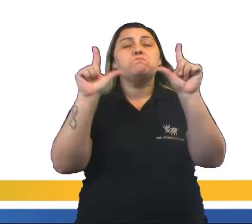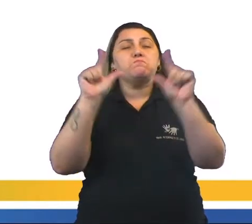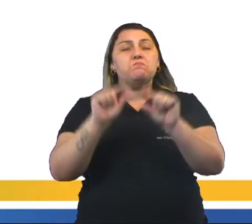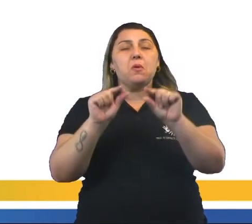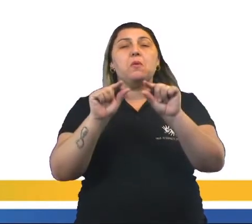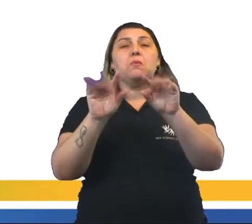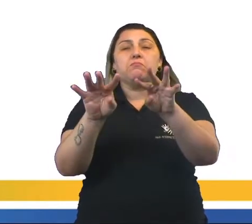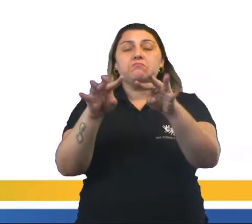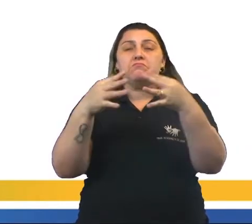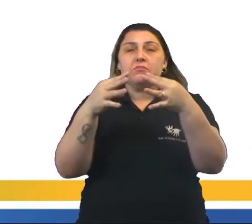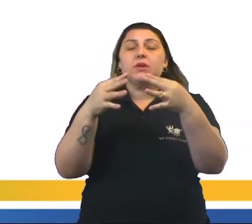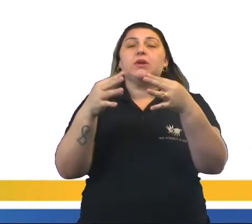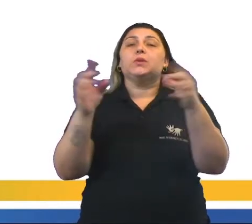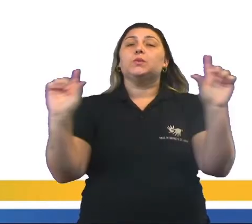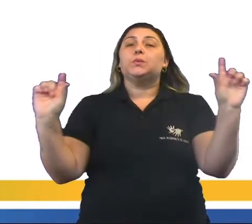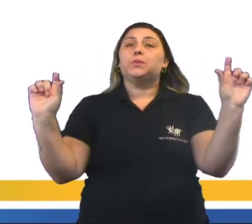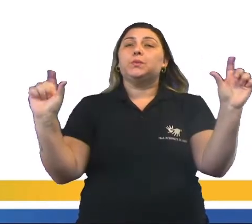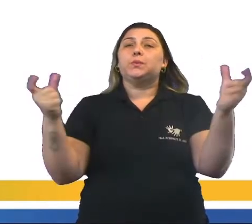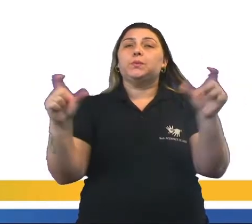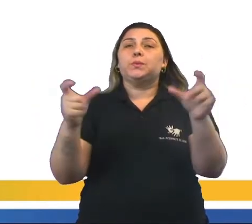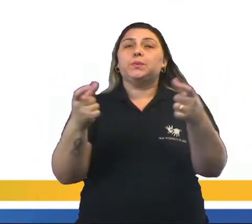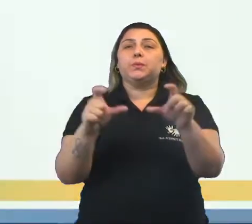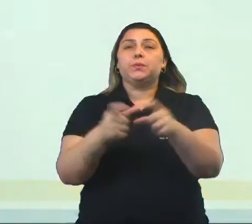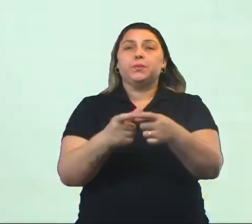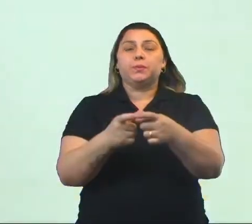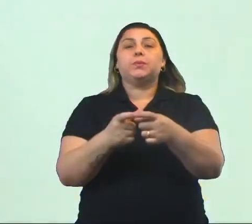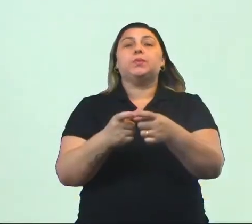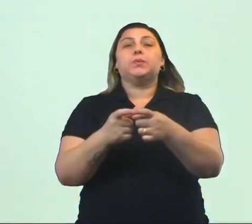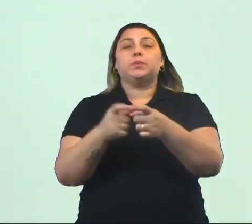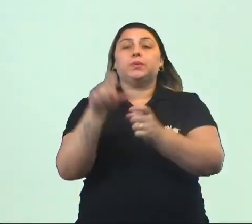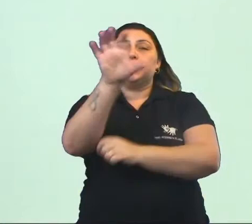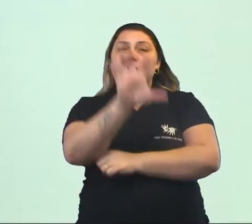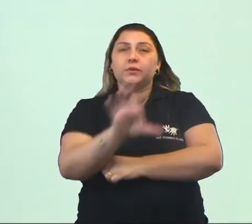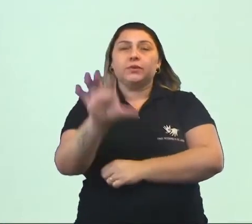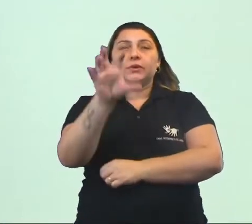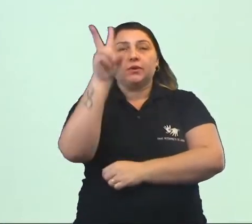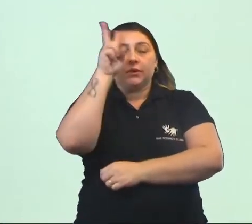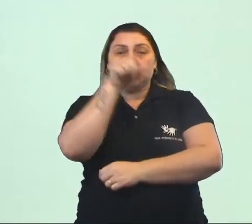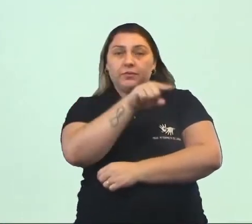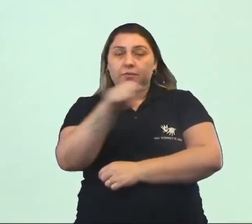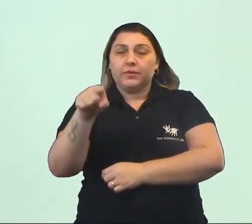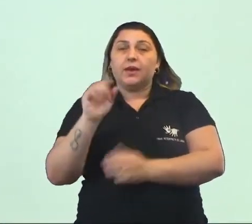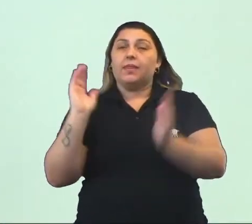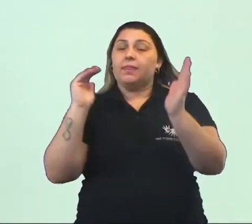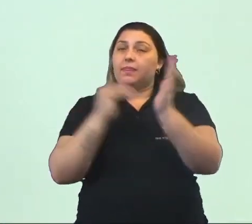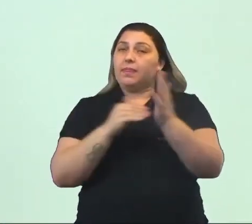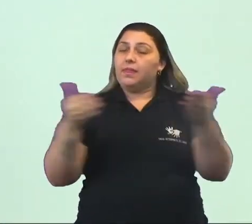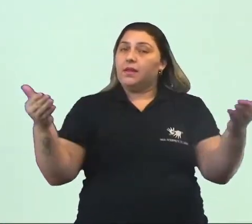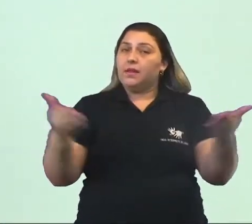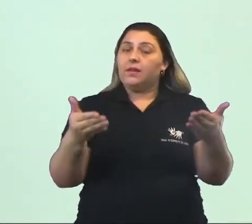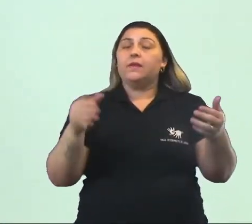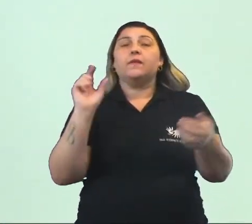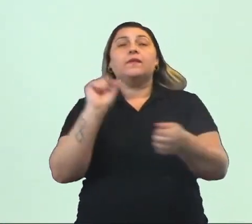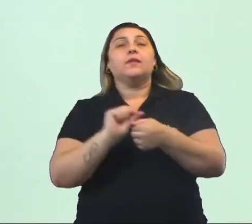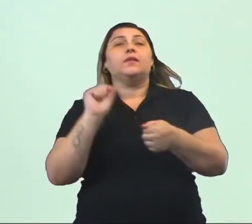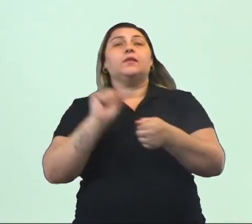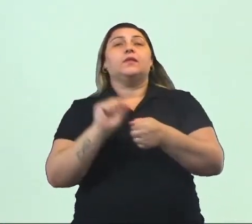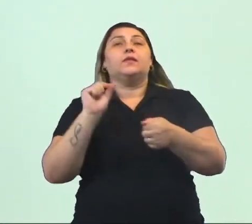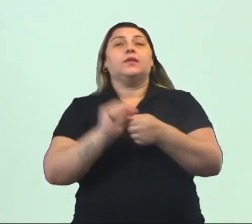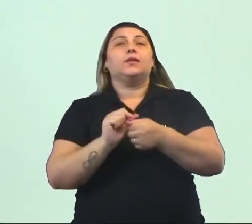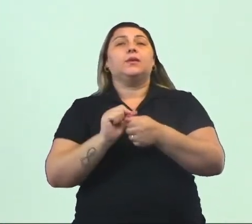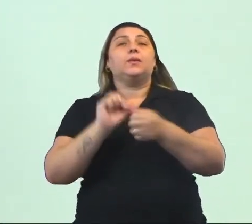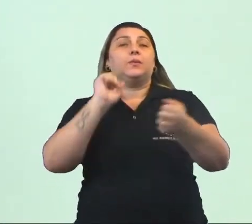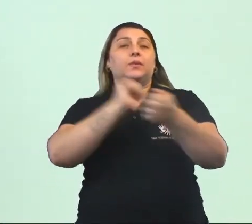diminuindo o fluxo migratório para essa região. Quero aqui ressaltar com vocês que, até o momento, nós estamos fazendo uma